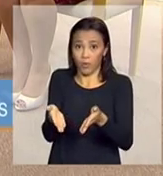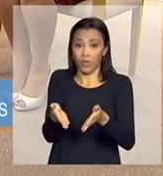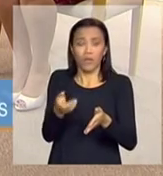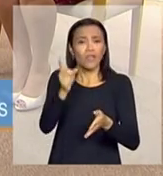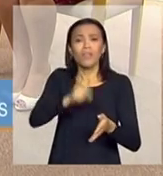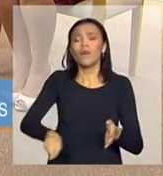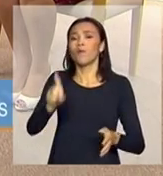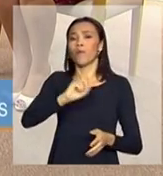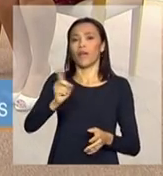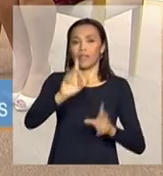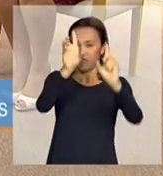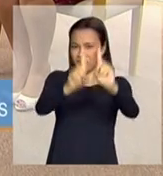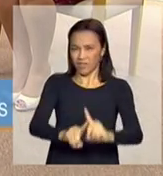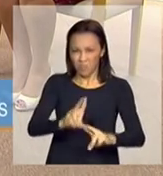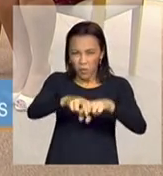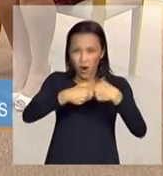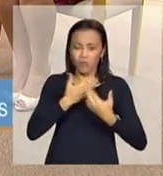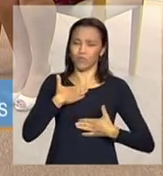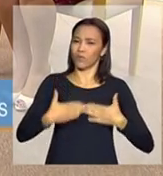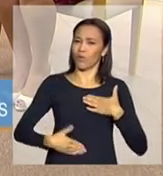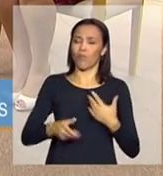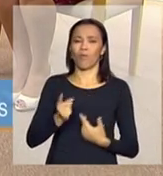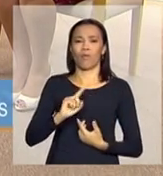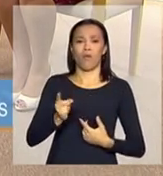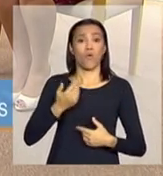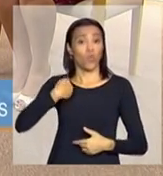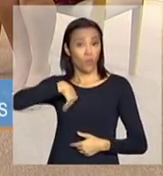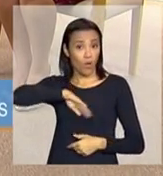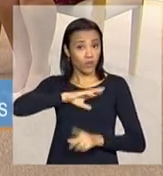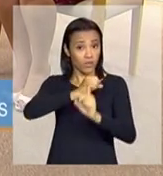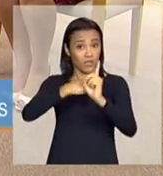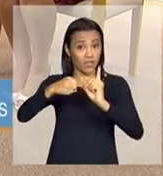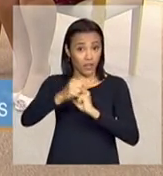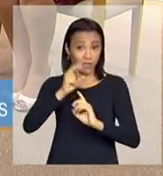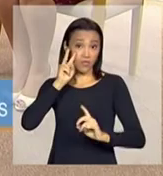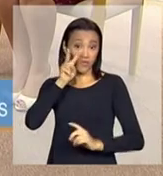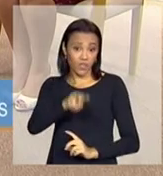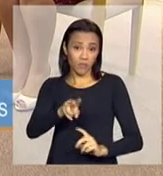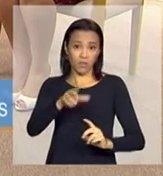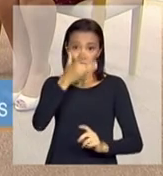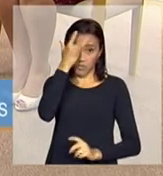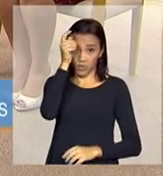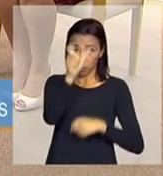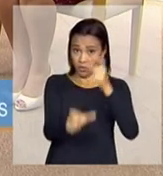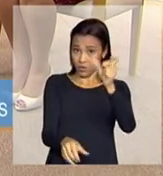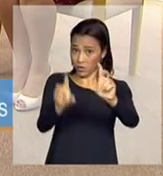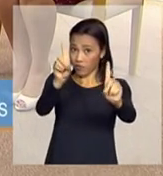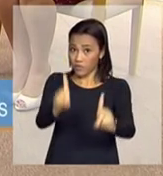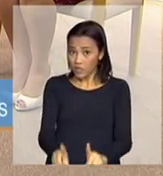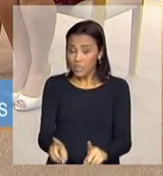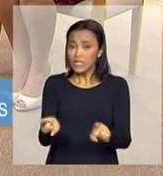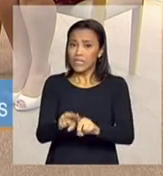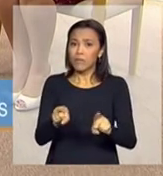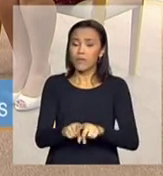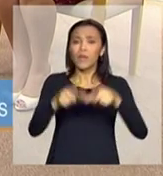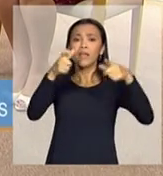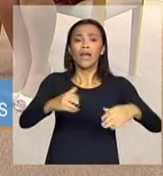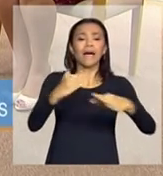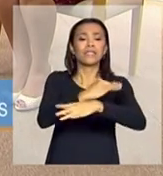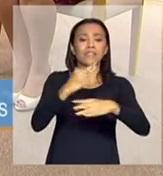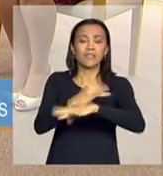corpo delas, mas sim como nós, sociedade, olhamos para essas pessoas ou como que os espaços urbanos, os espaços